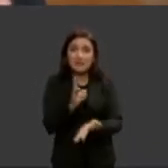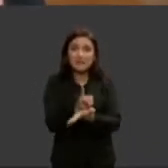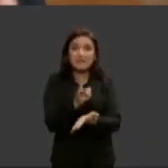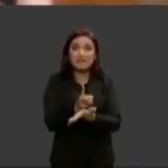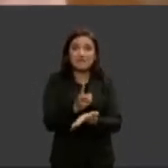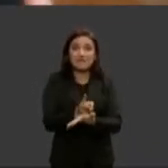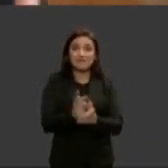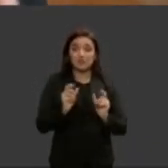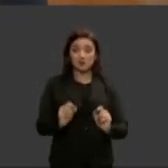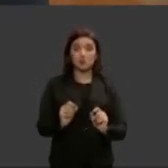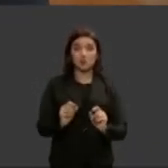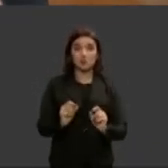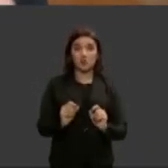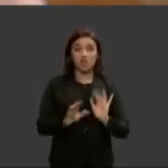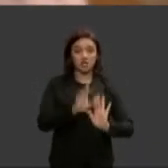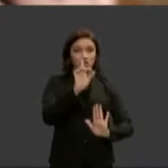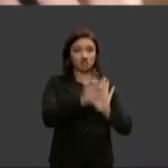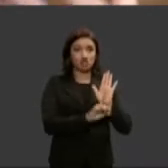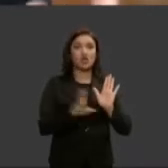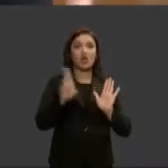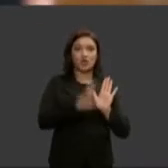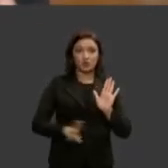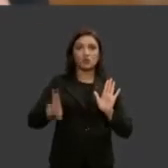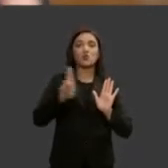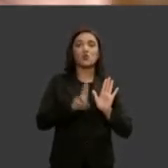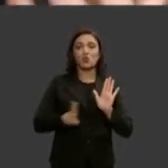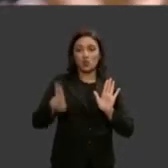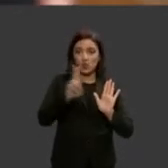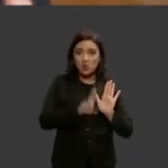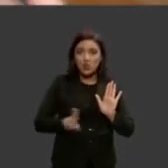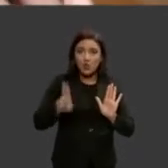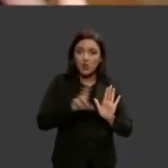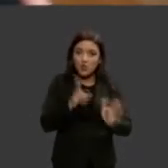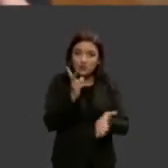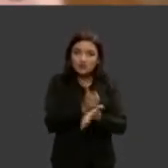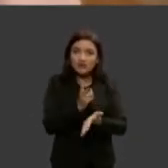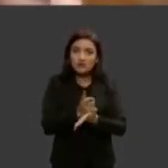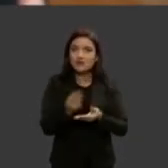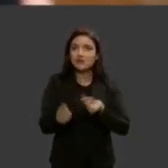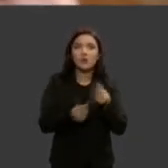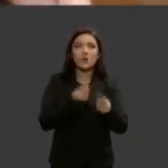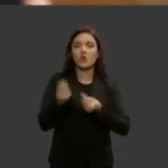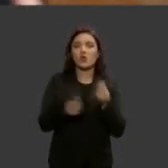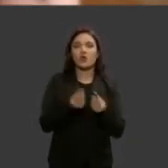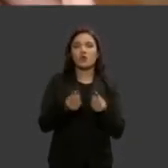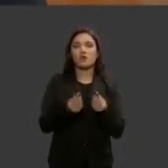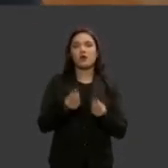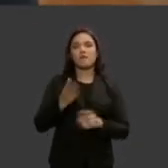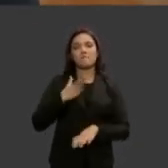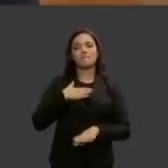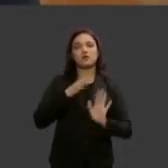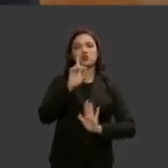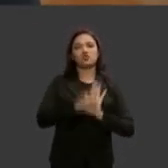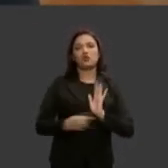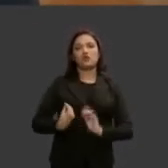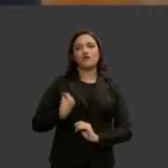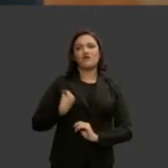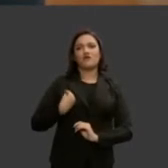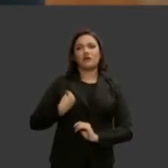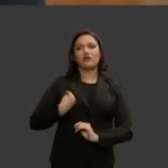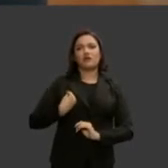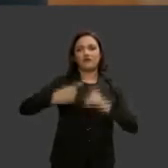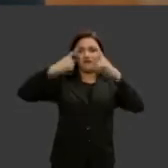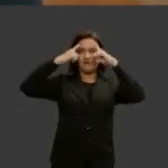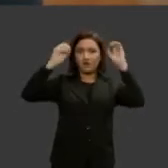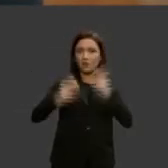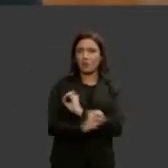usar esse direito que lhe é dado no sentido de o direito de viver uma vida sem violência e a